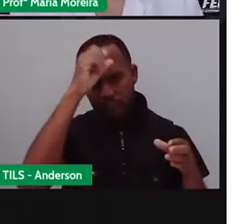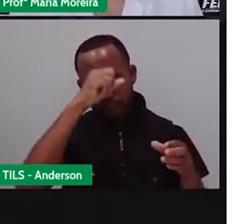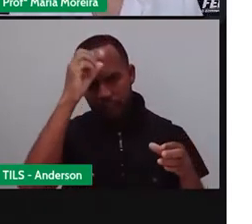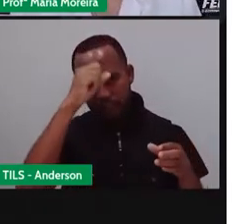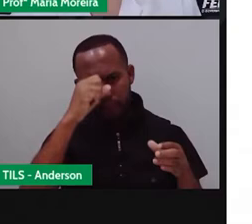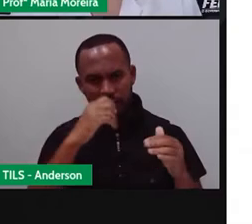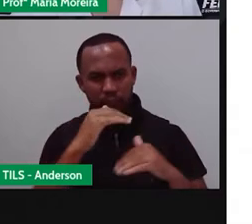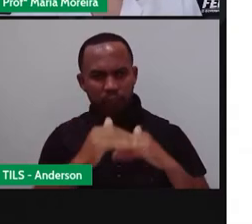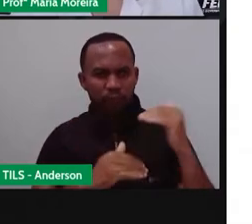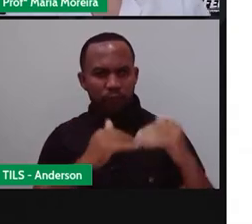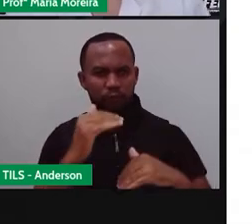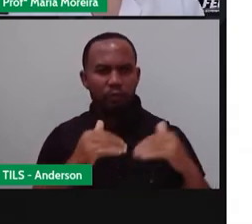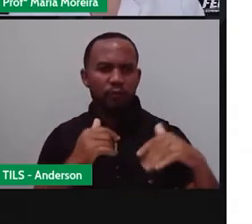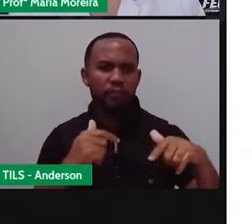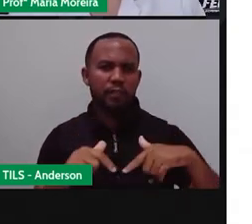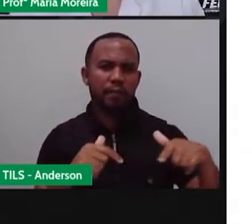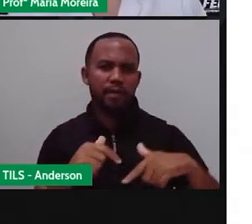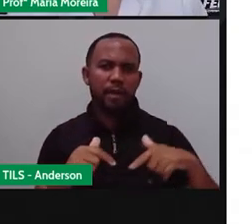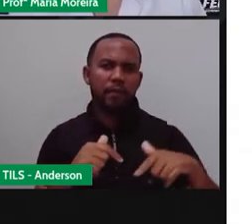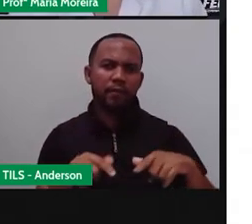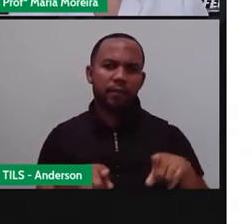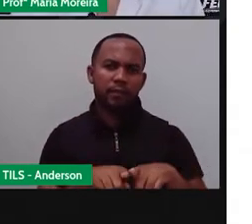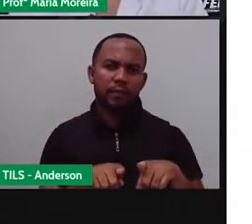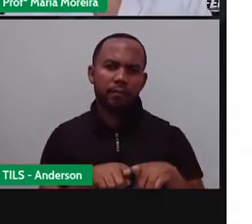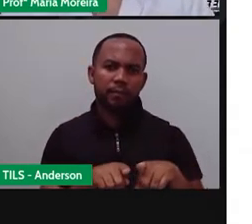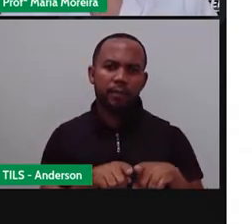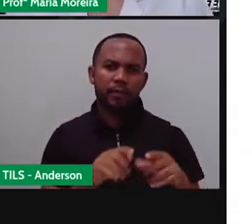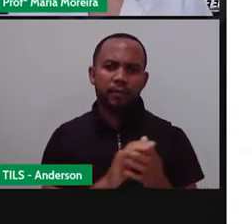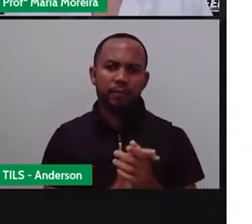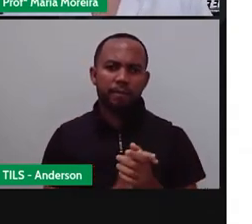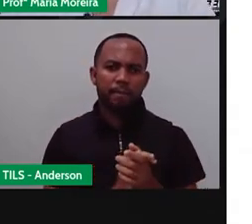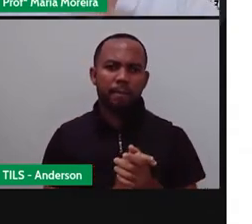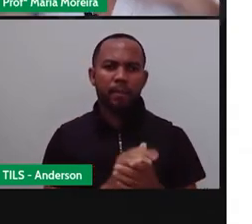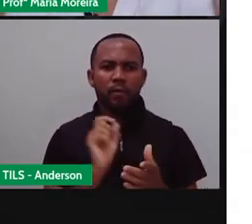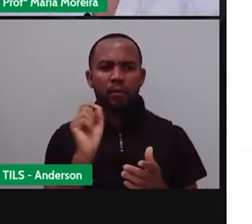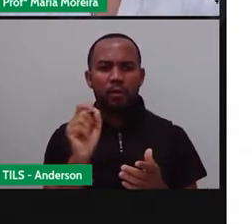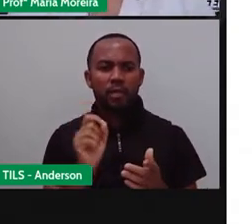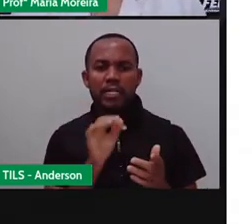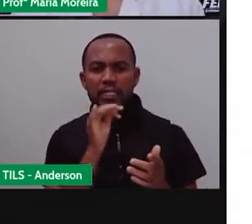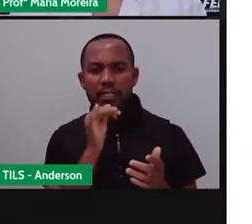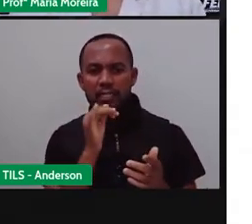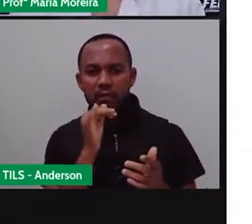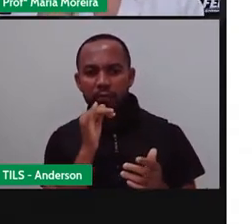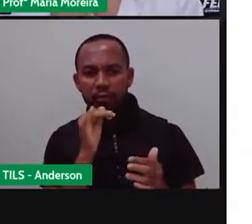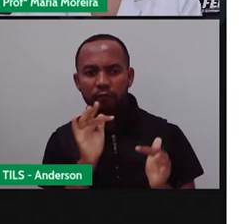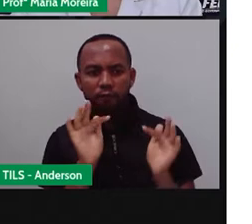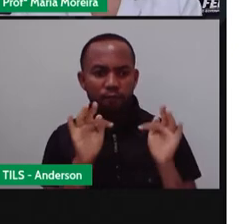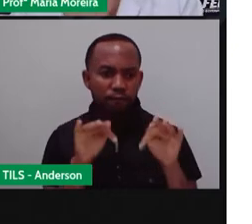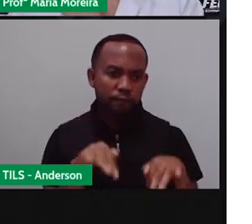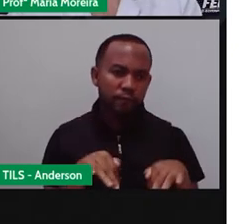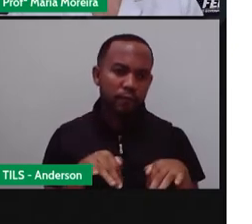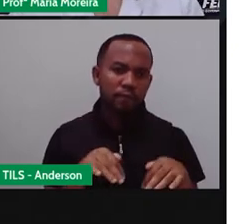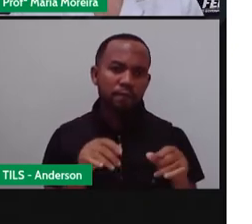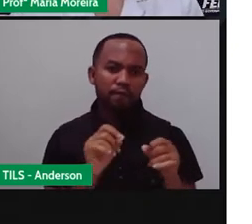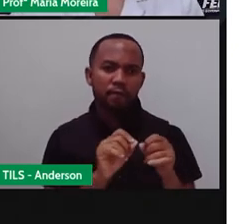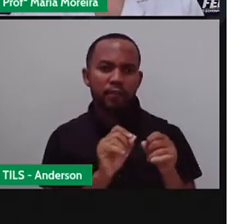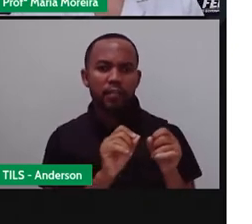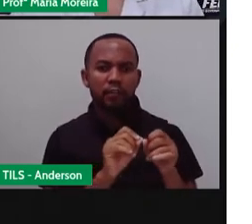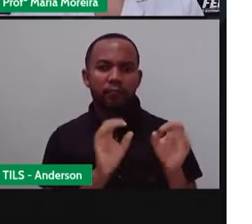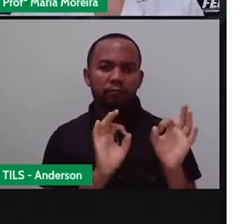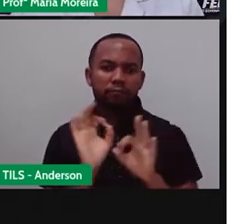trabalhavam para eles, mas, na verdade, a obra, o toque final, o desenrolar da coisa era feita por